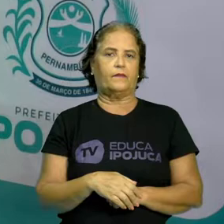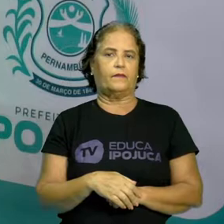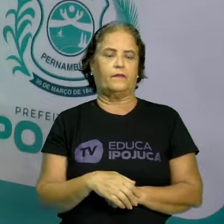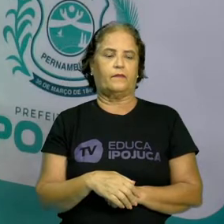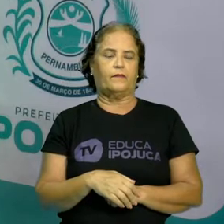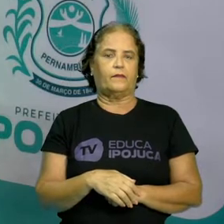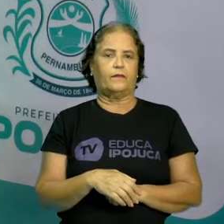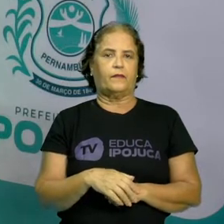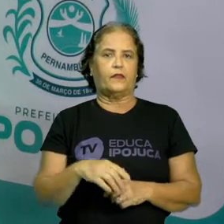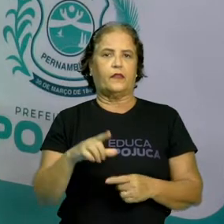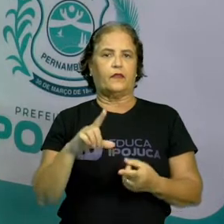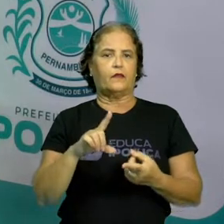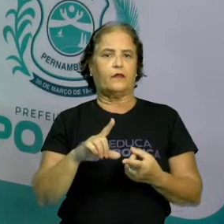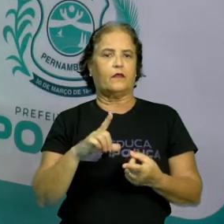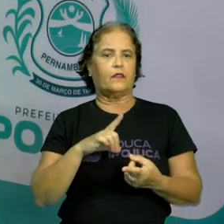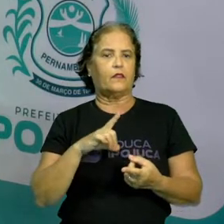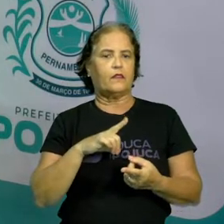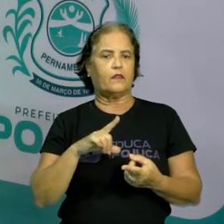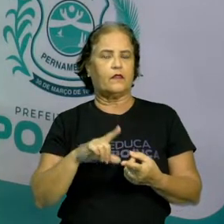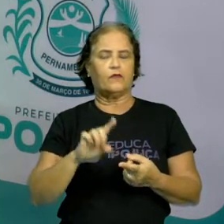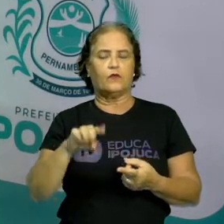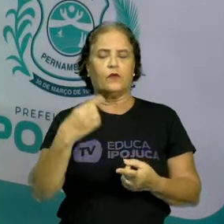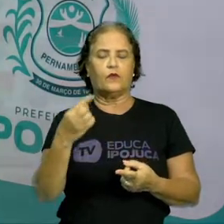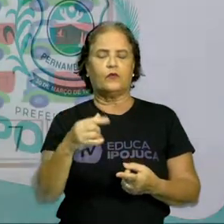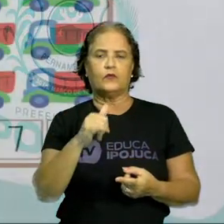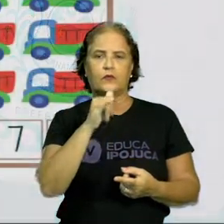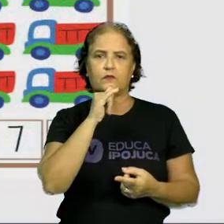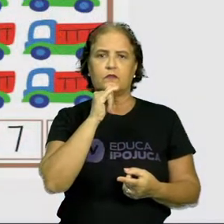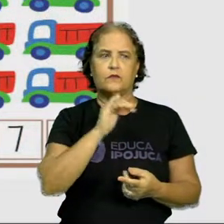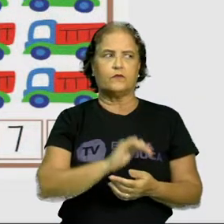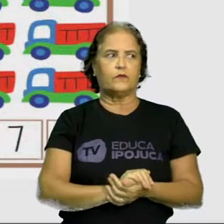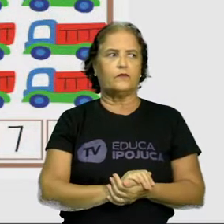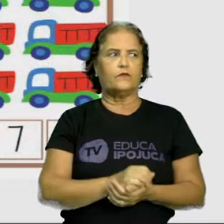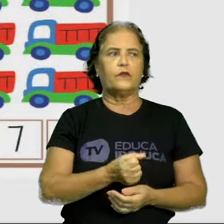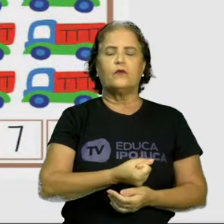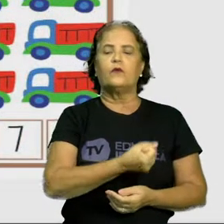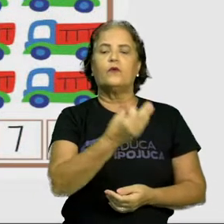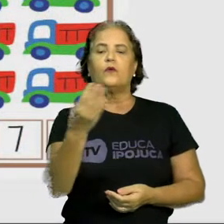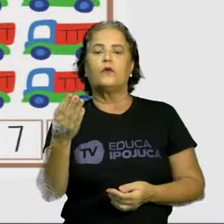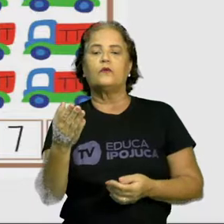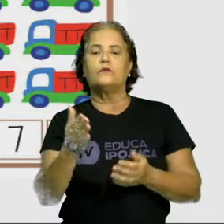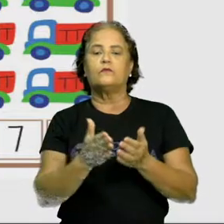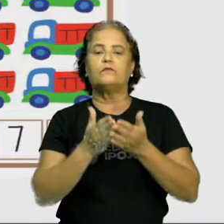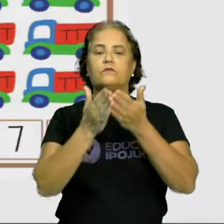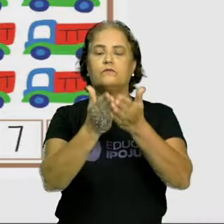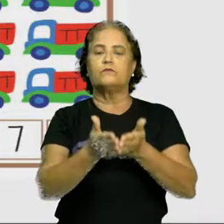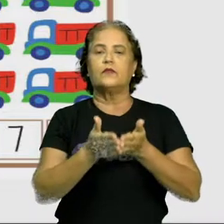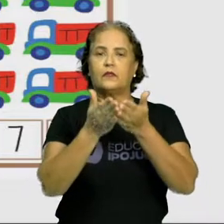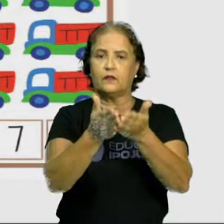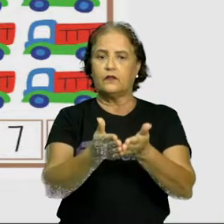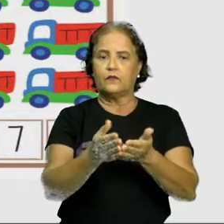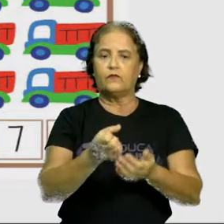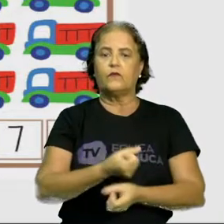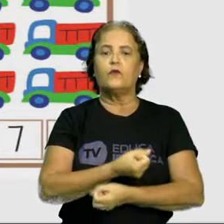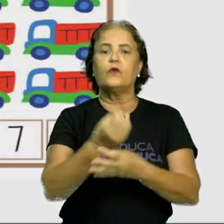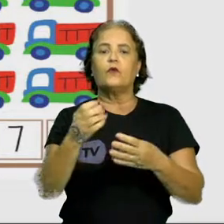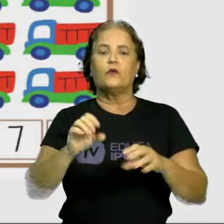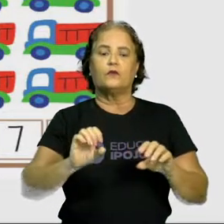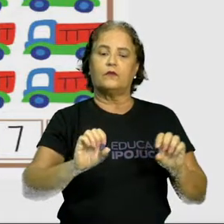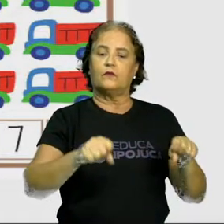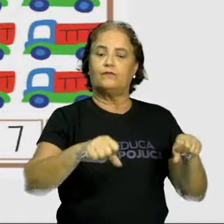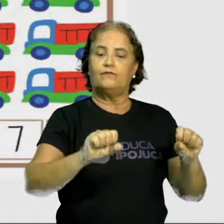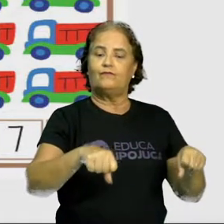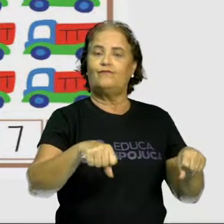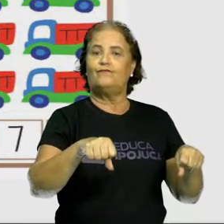Bom, temos aqui outros exemplos, né? Aqui nós temos quantos barquinhos e quantas motos, crianças?